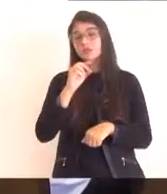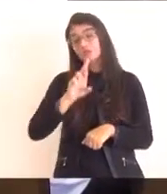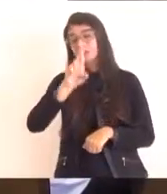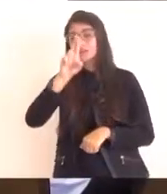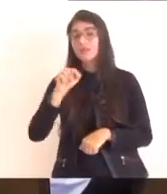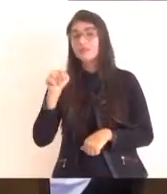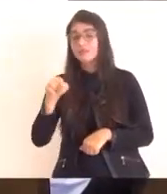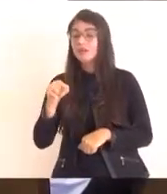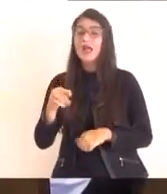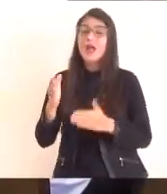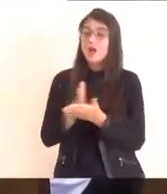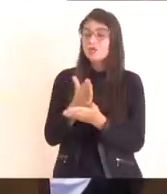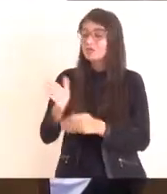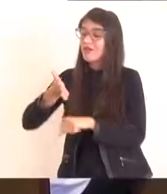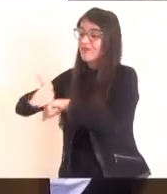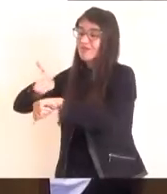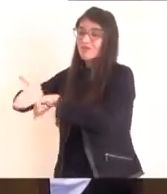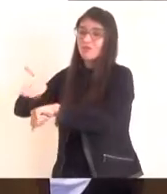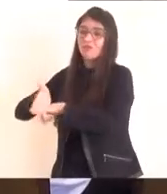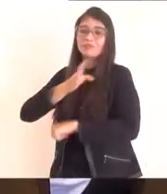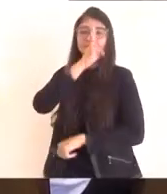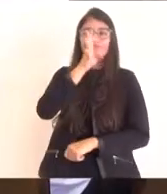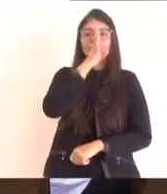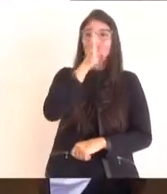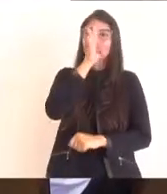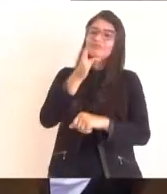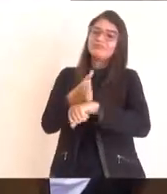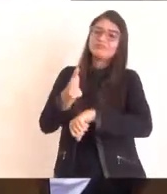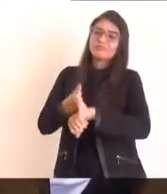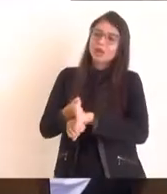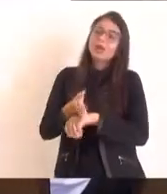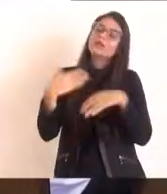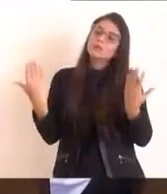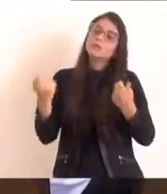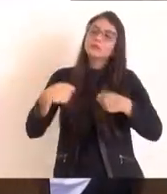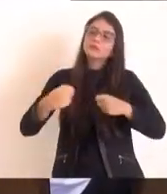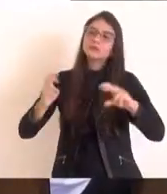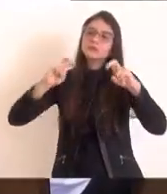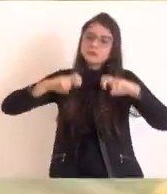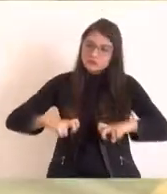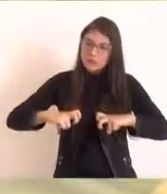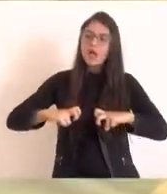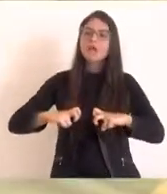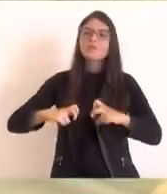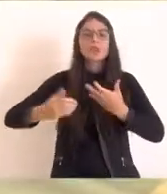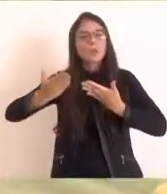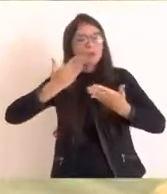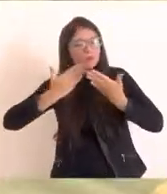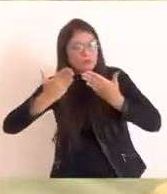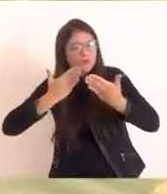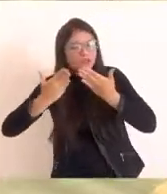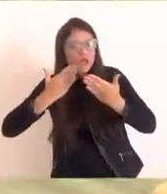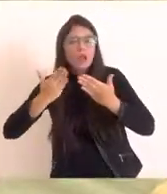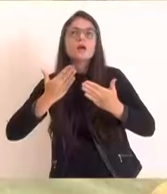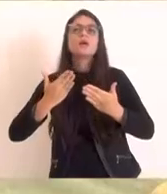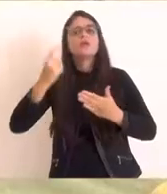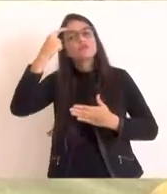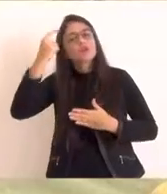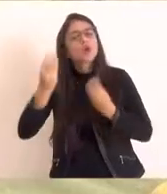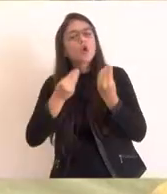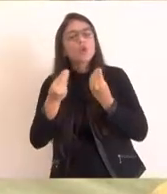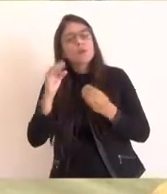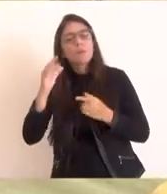sendo invadidas. Então, a gente precisa sentar, buscar a solução para que a gente possa fazer